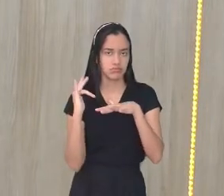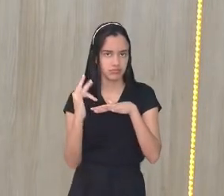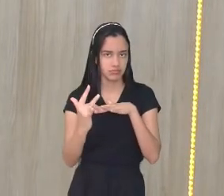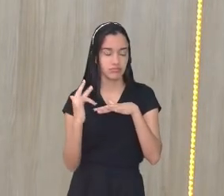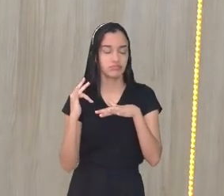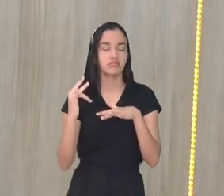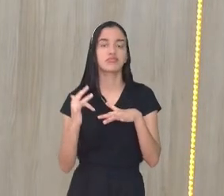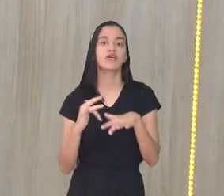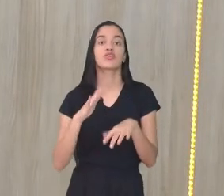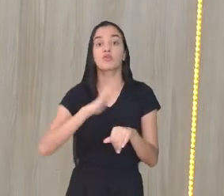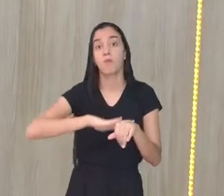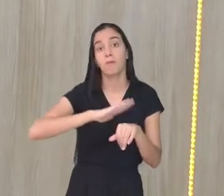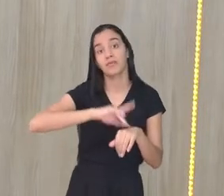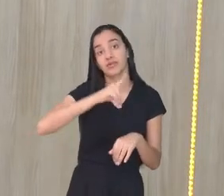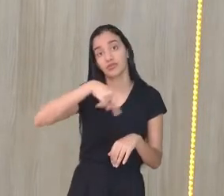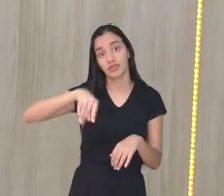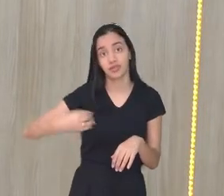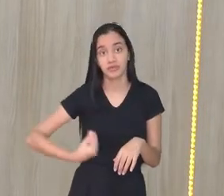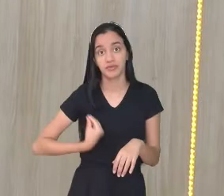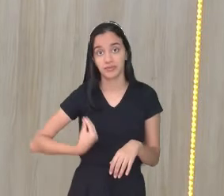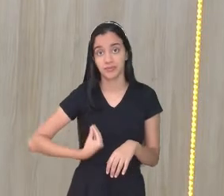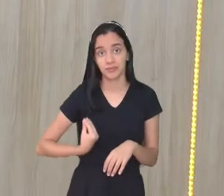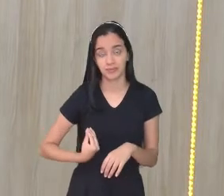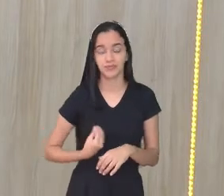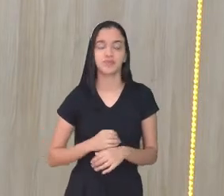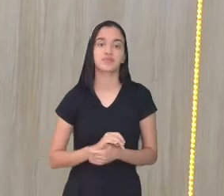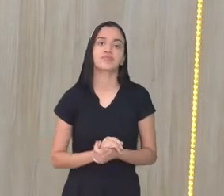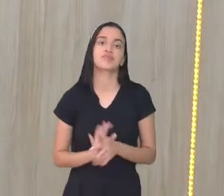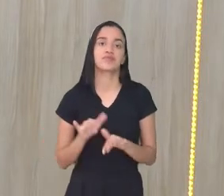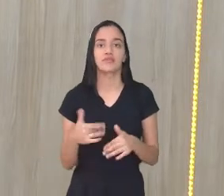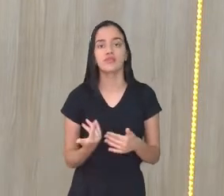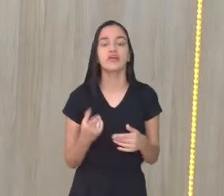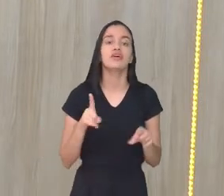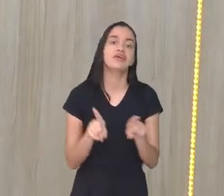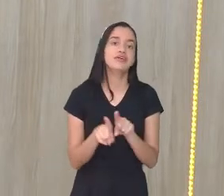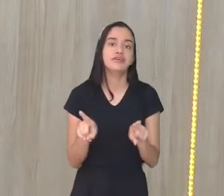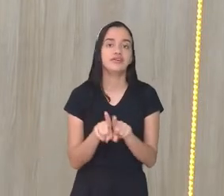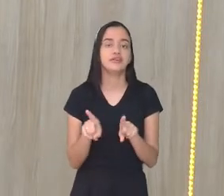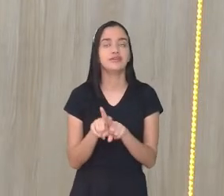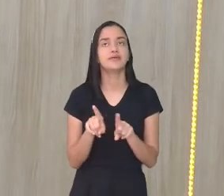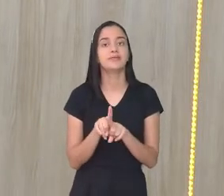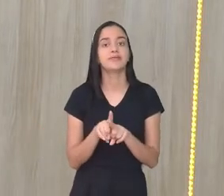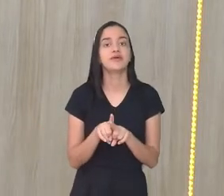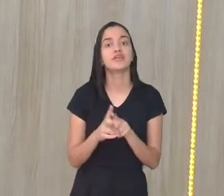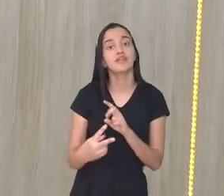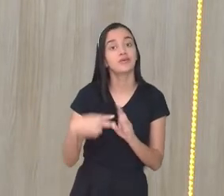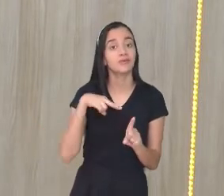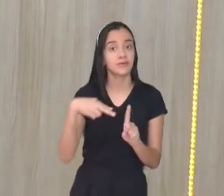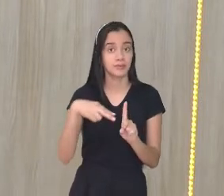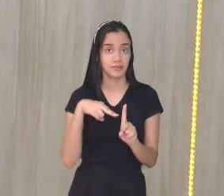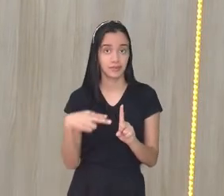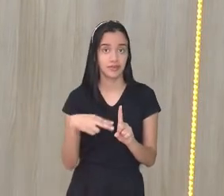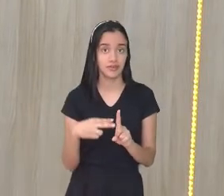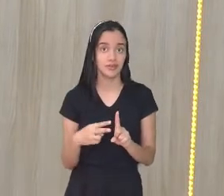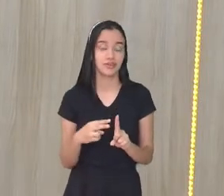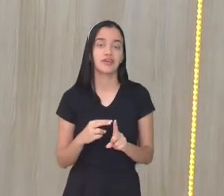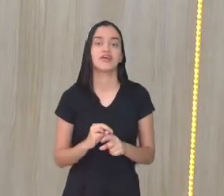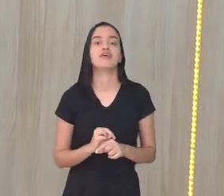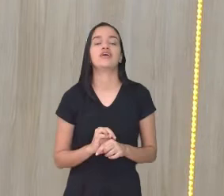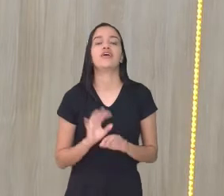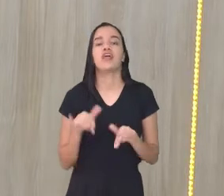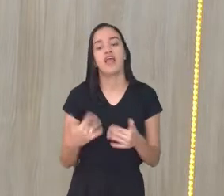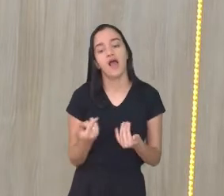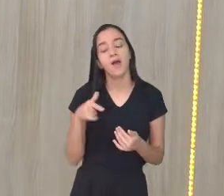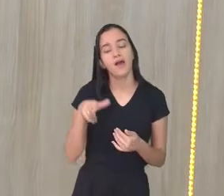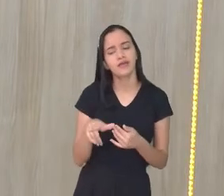vivenciaram. Mas aqueles momentos que foram, na sua visão, não é, extraordinário. Não, esse